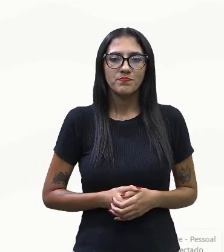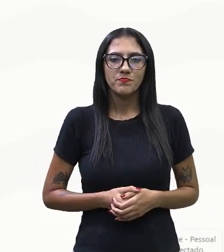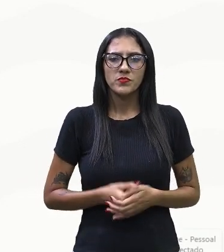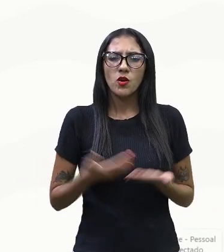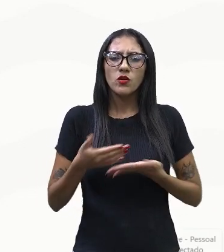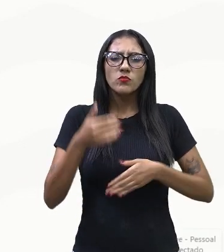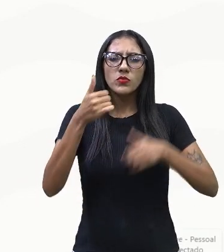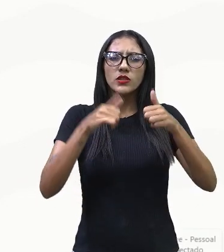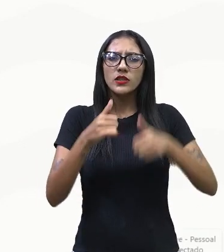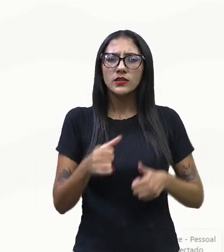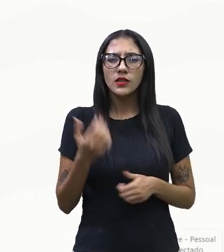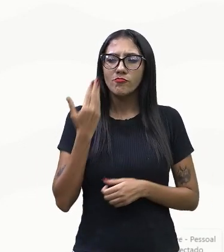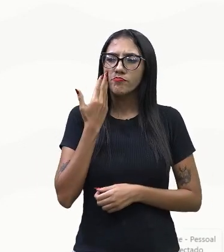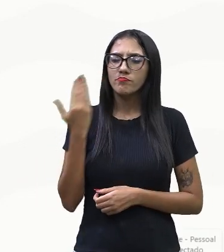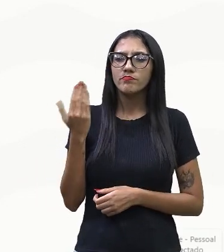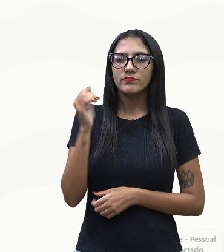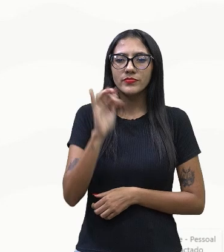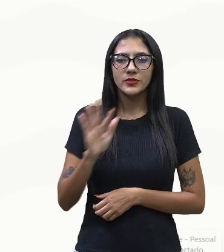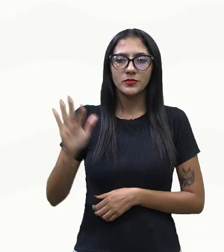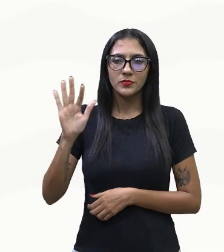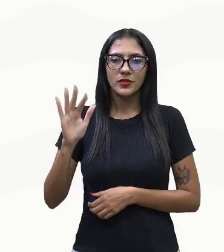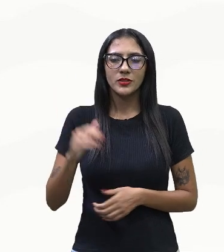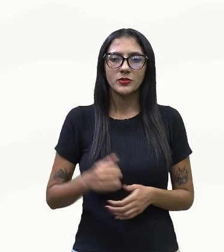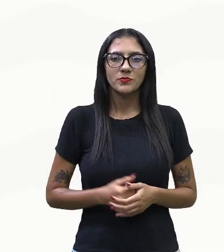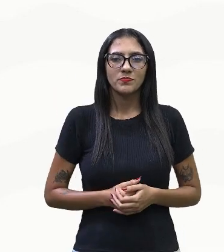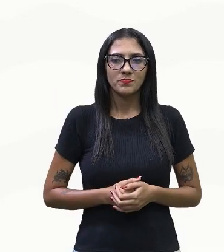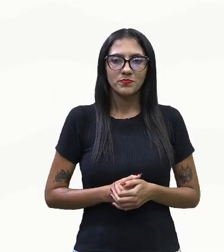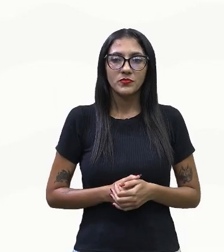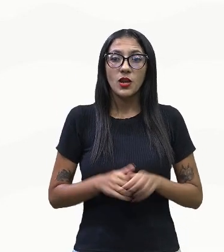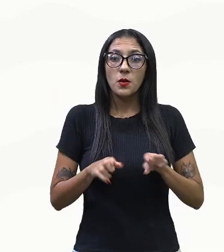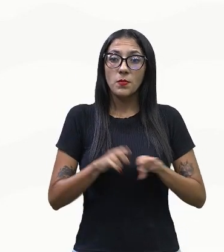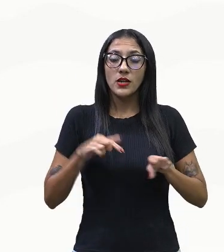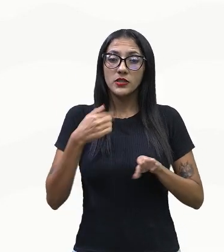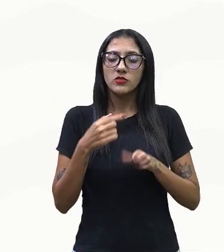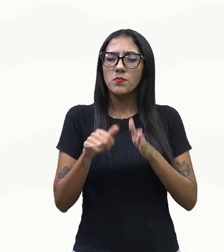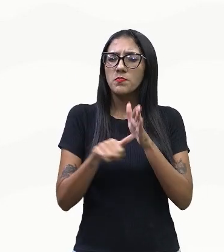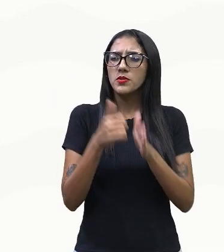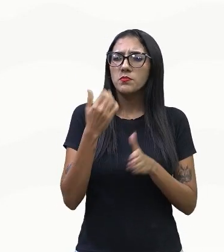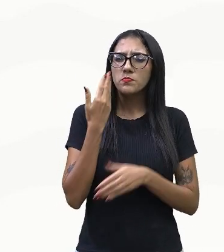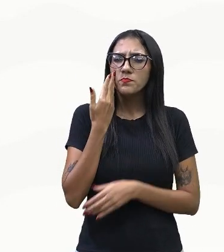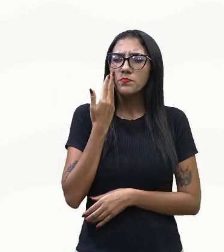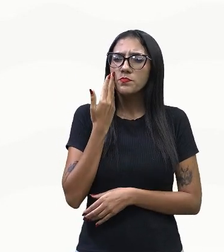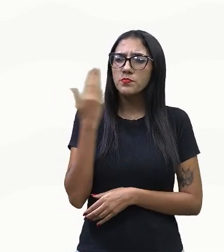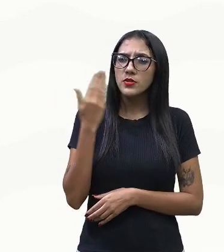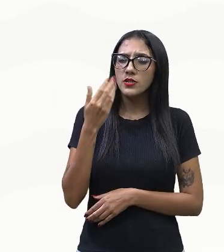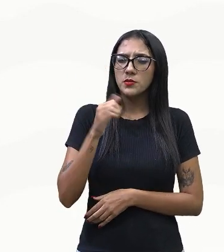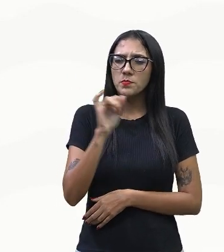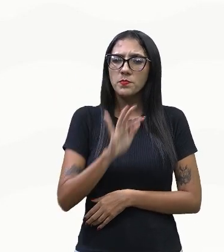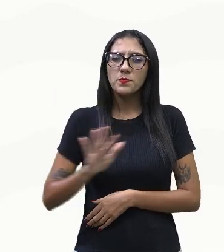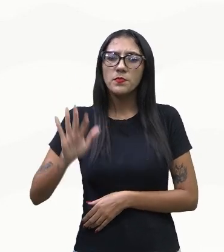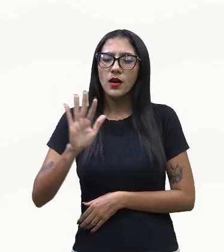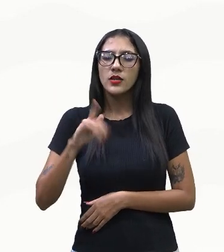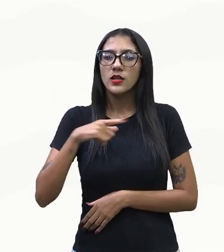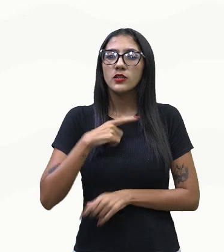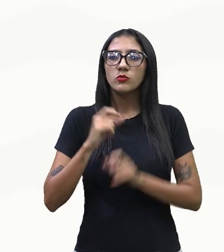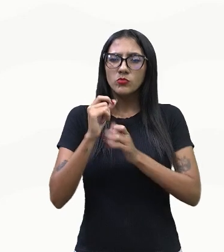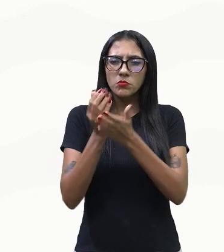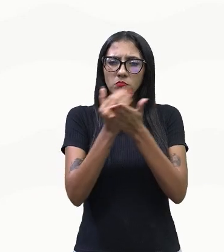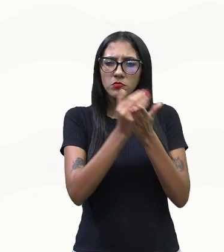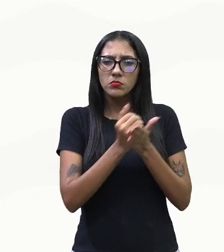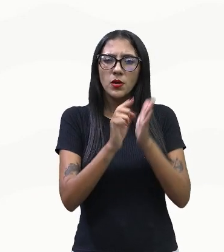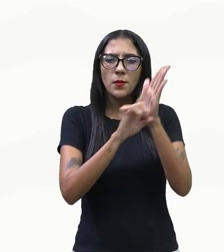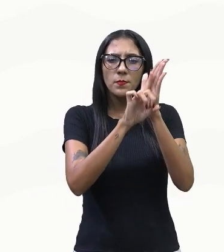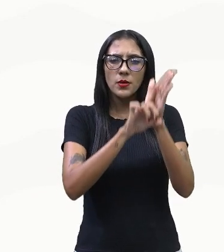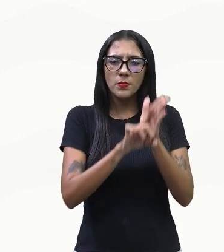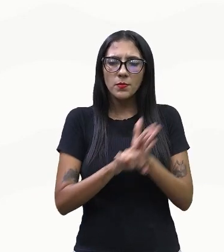pouquinho ele, professora? Vamos, mas primeiro a gente vai voltar aqui no primeiro mapa. Esse primeiro mapa, ele foi produzido com base no projeto